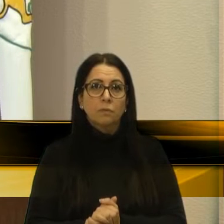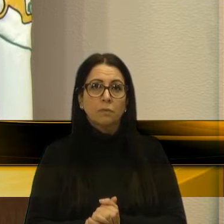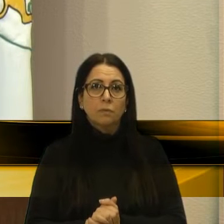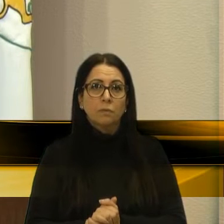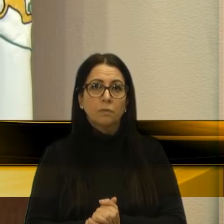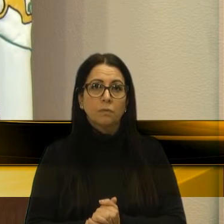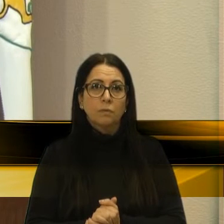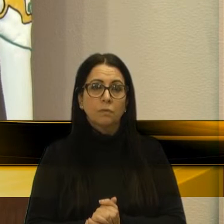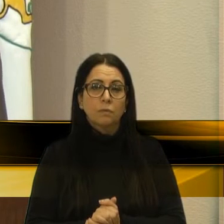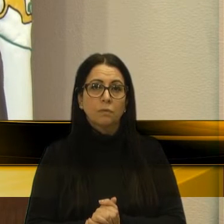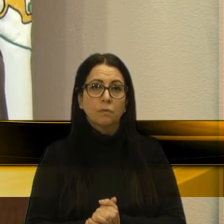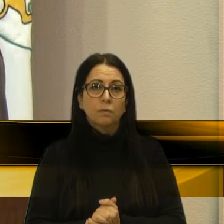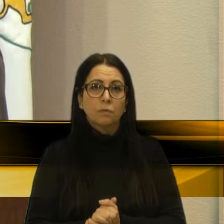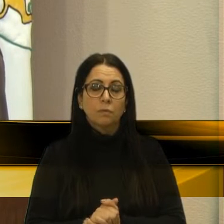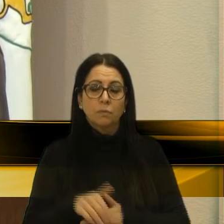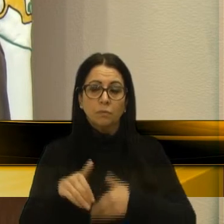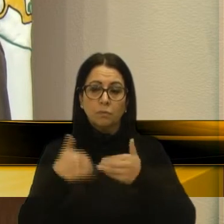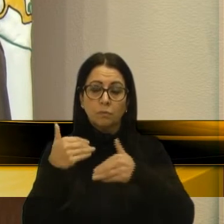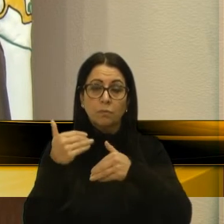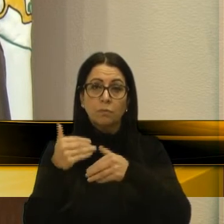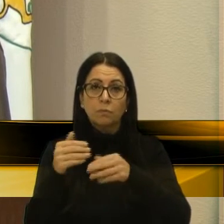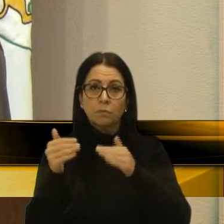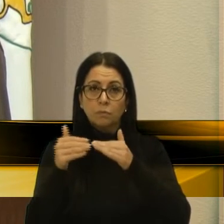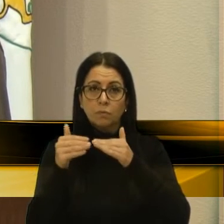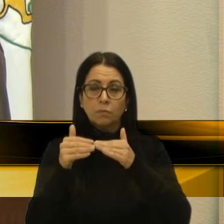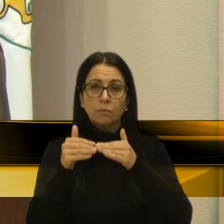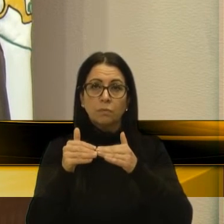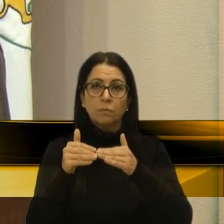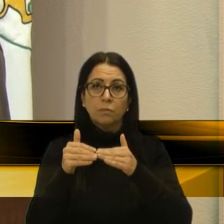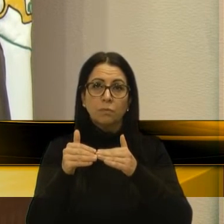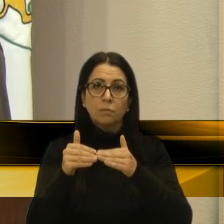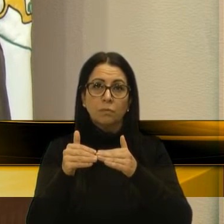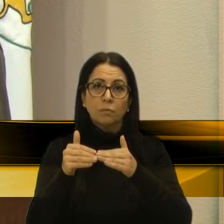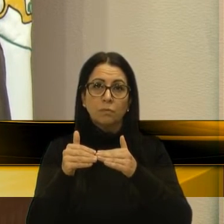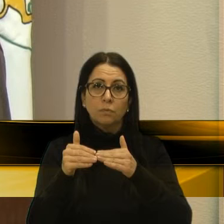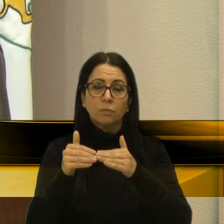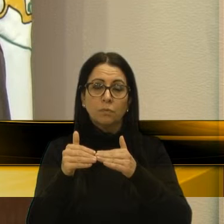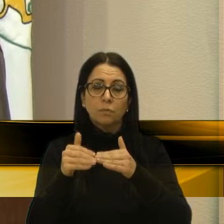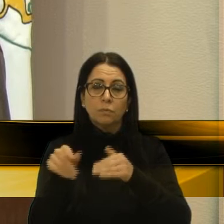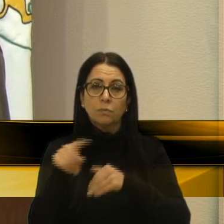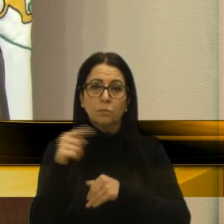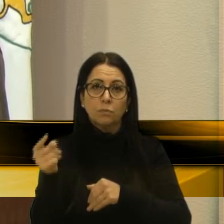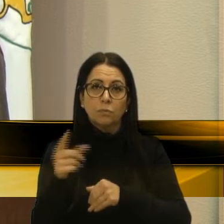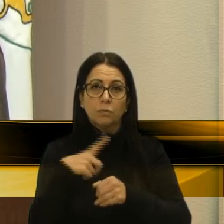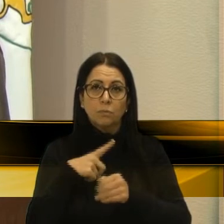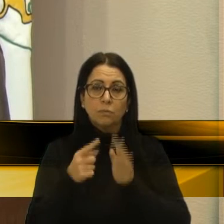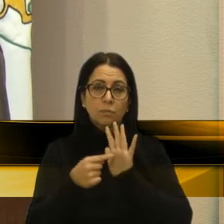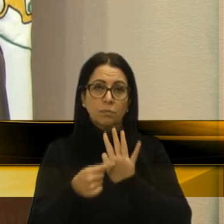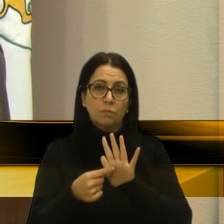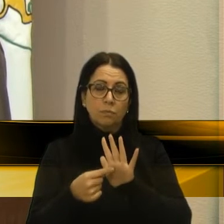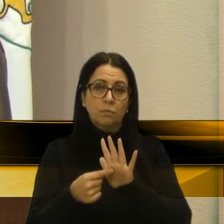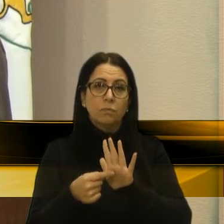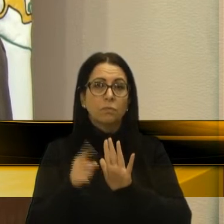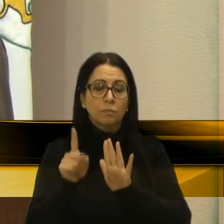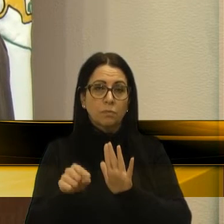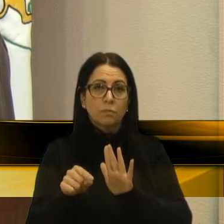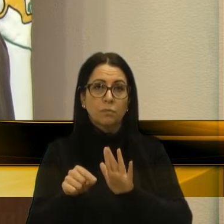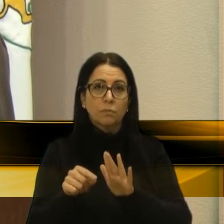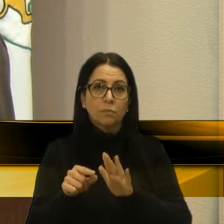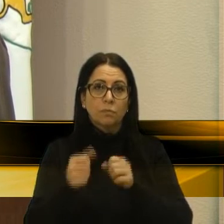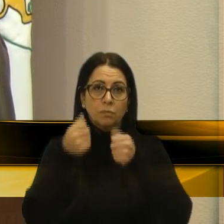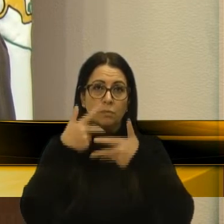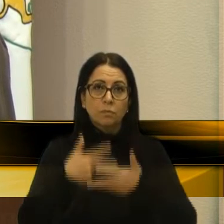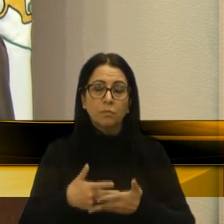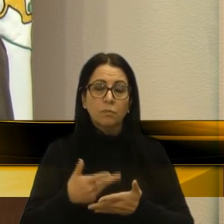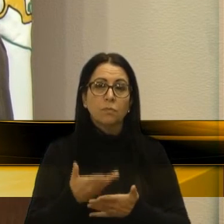E o andamento do processo, de acordo com o recurso apresentado, é que definirá,